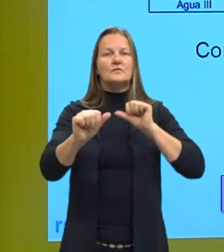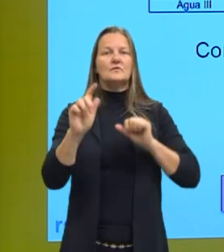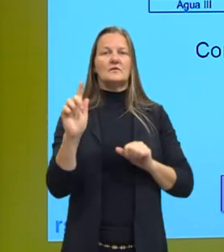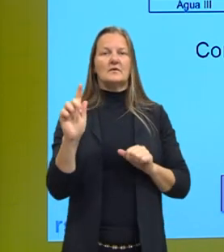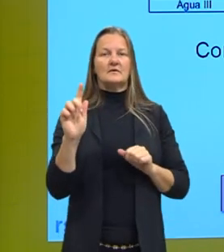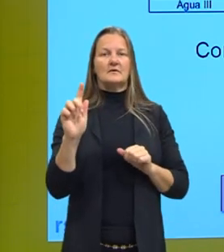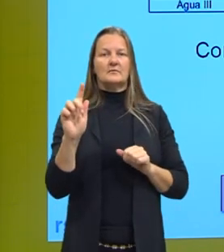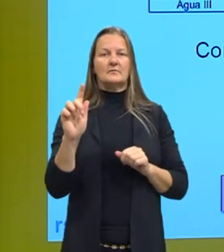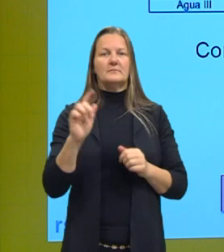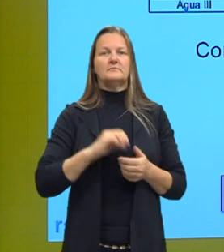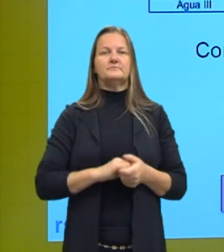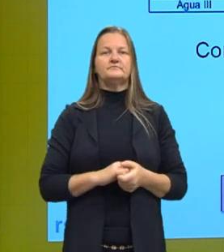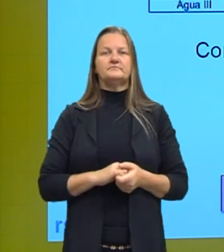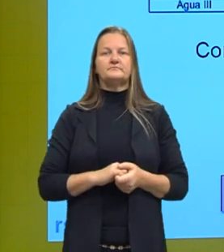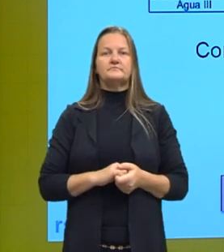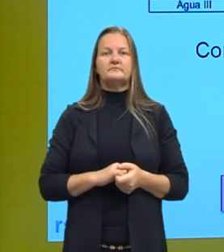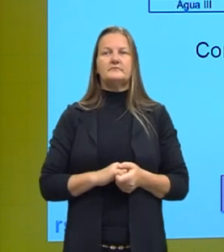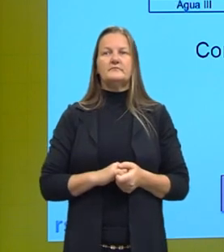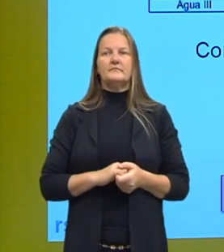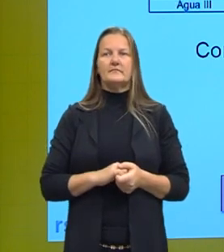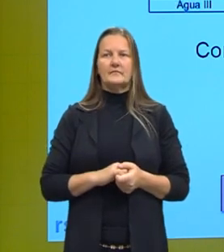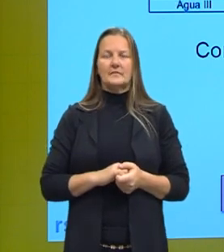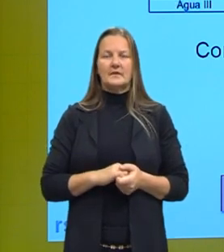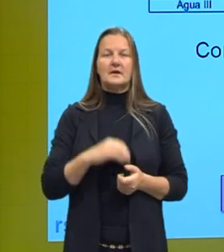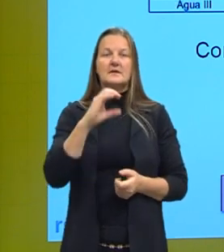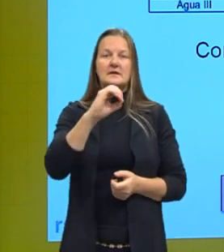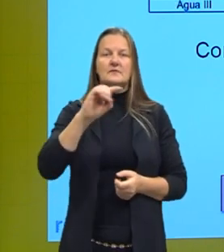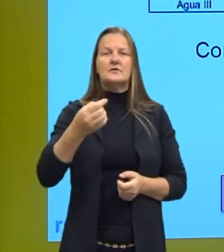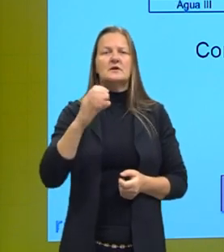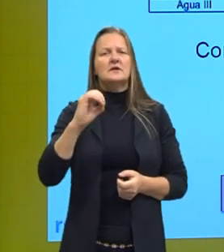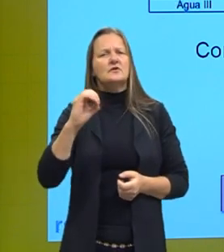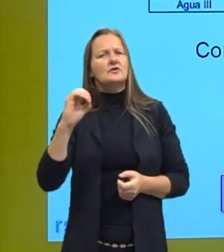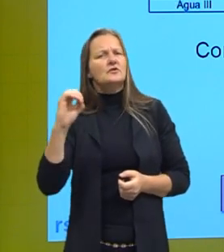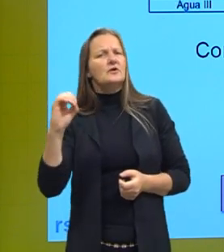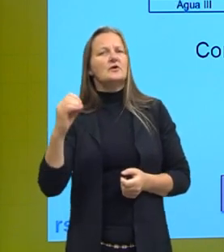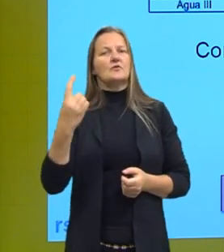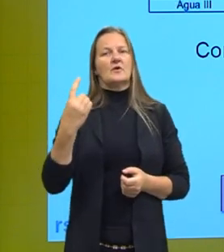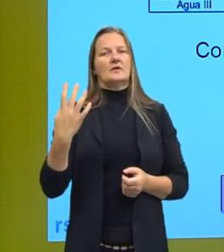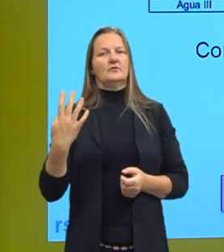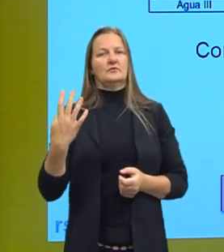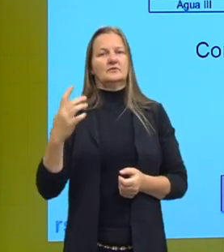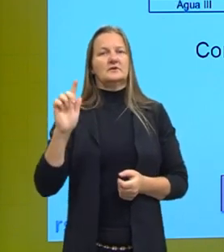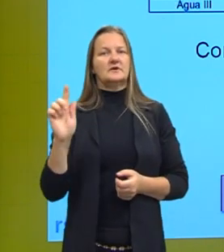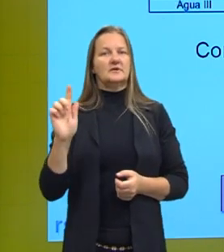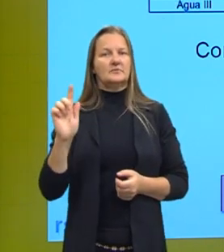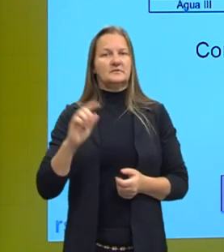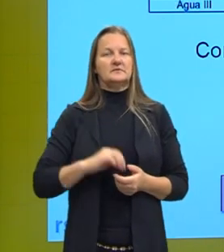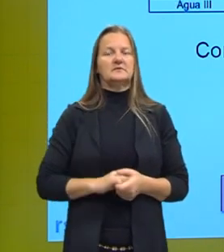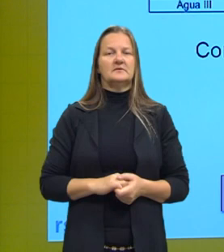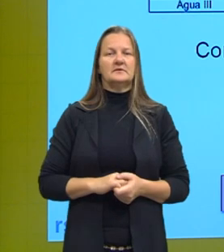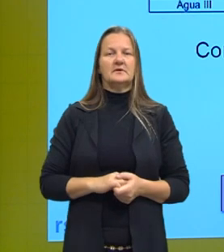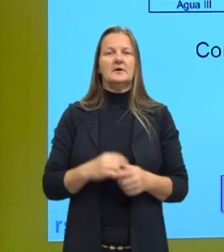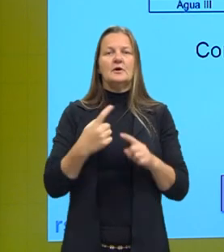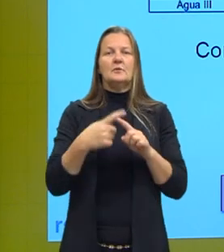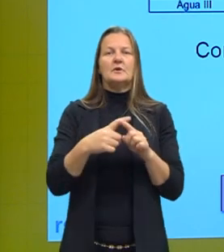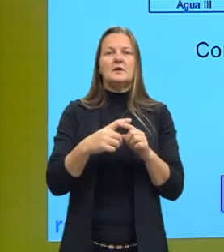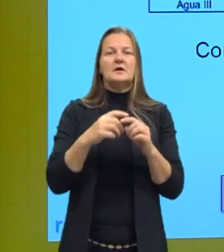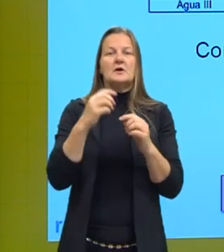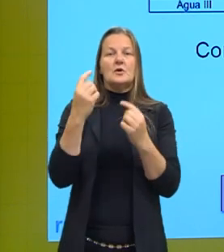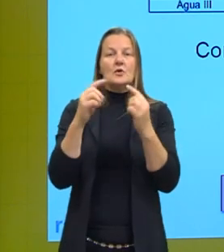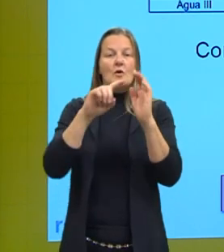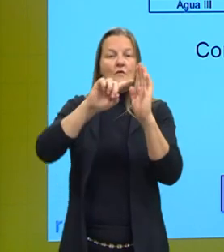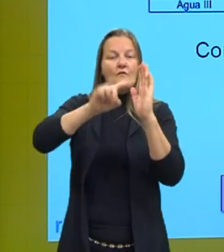eu divido por mil, eu vou ter 0,00014g. Ou seja, eu tenho cinco